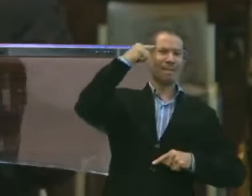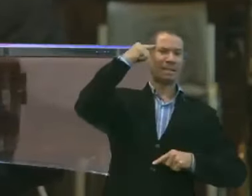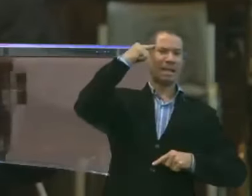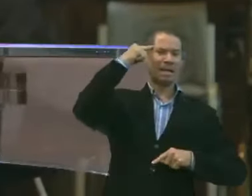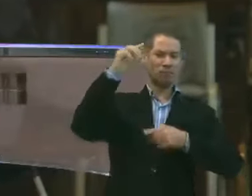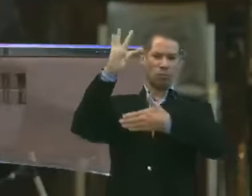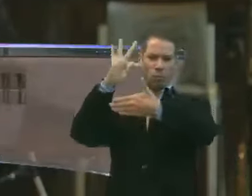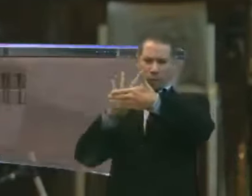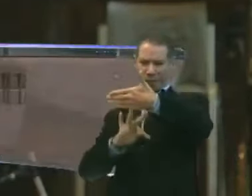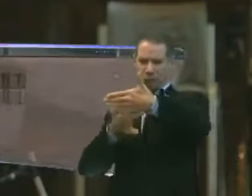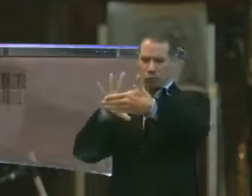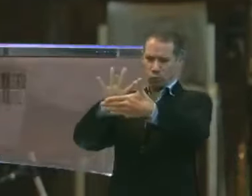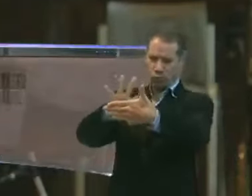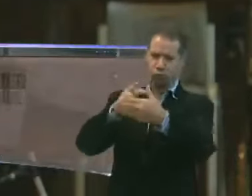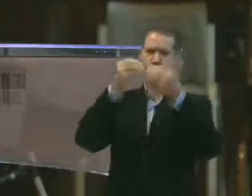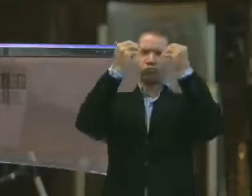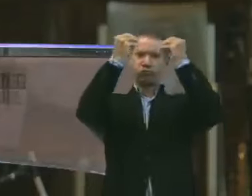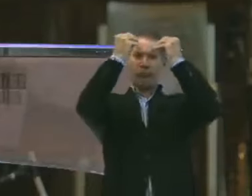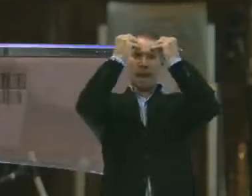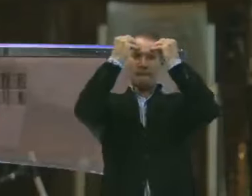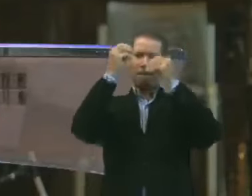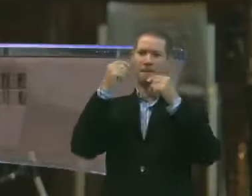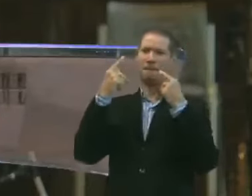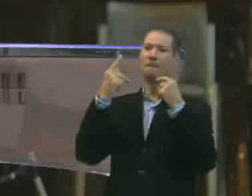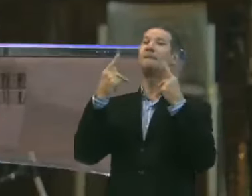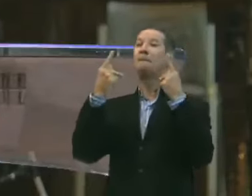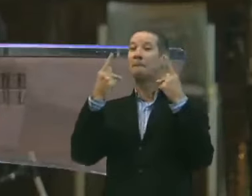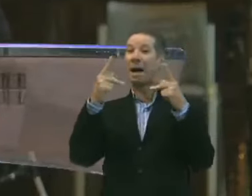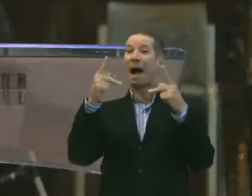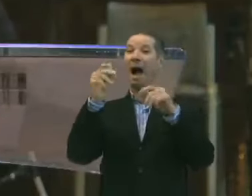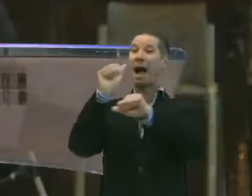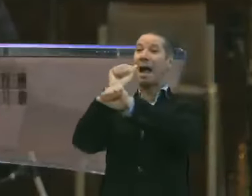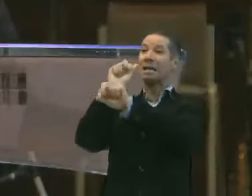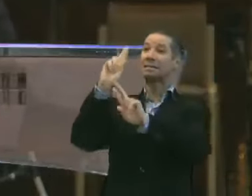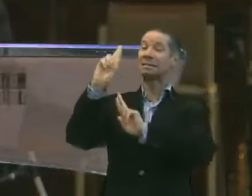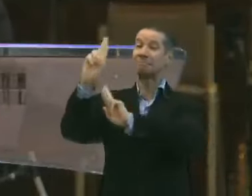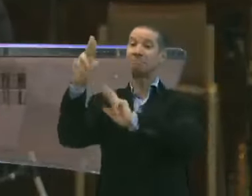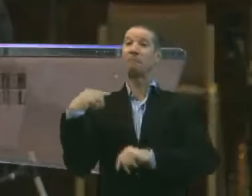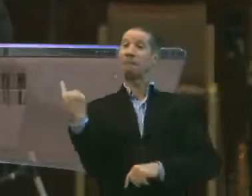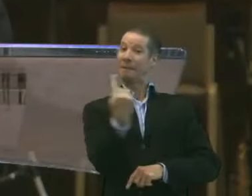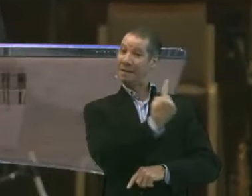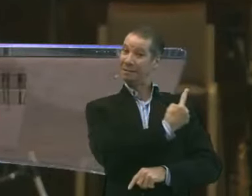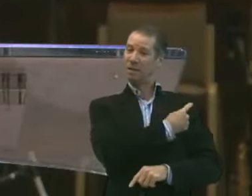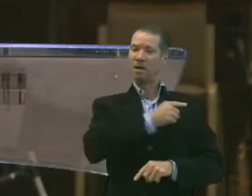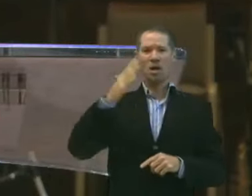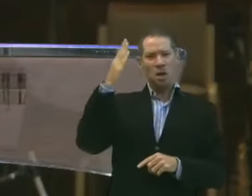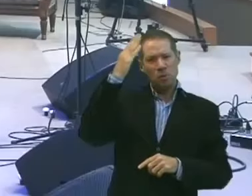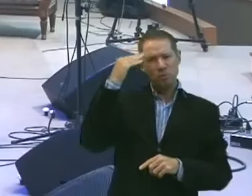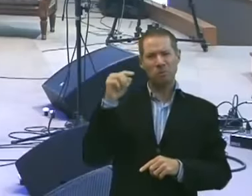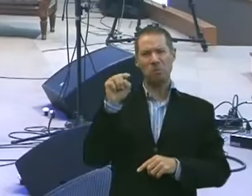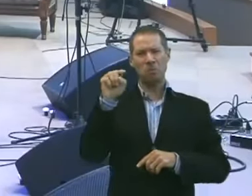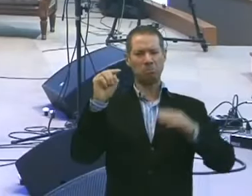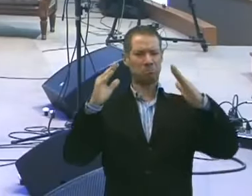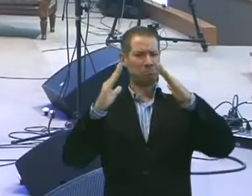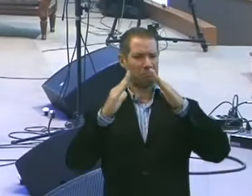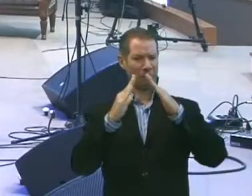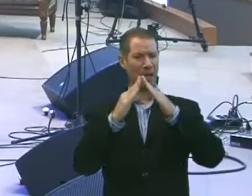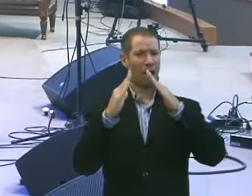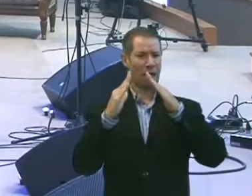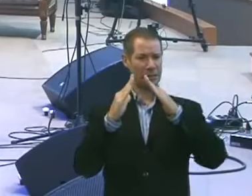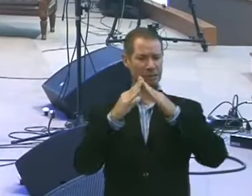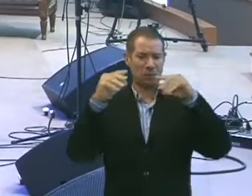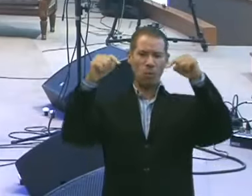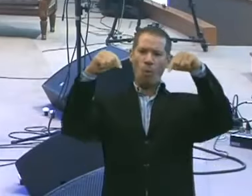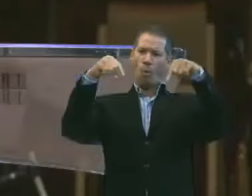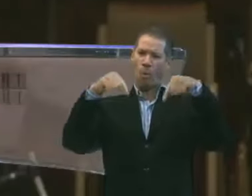texto mensagens de esperança para a nossa vida. E eu sei que você que está em casa, você que está